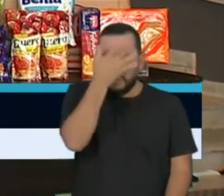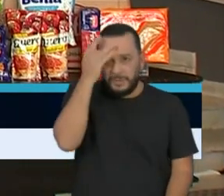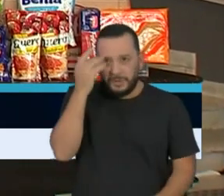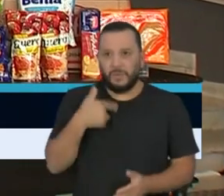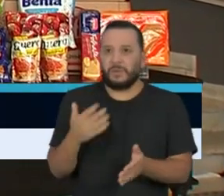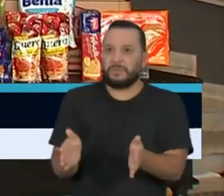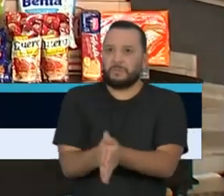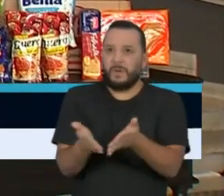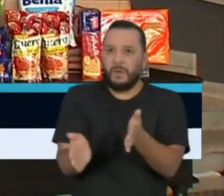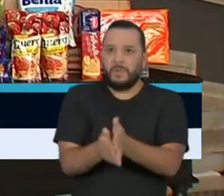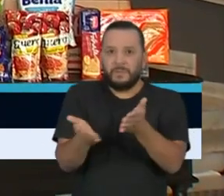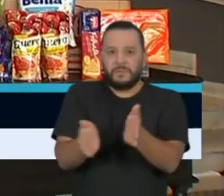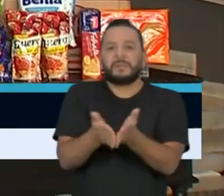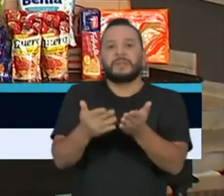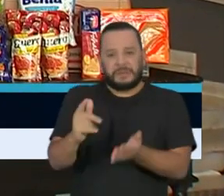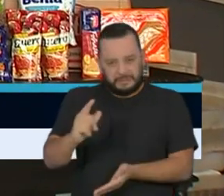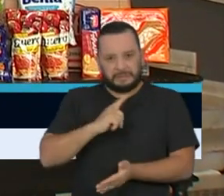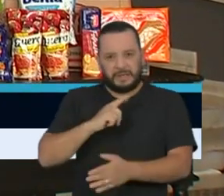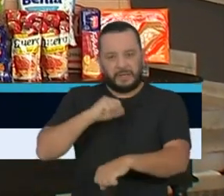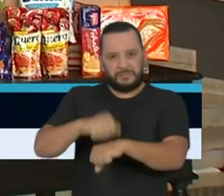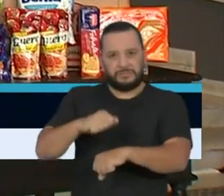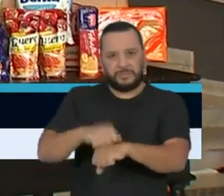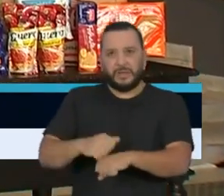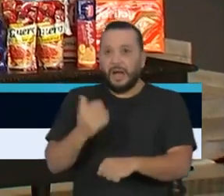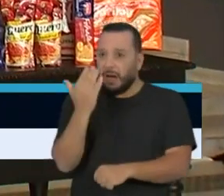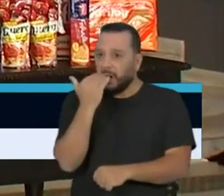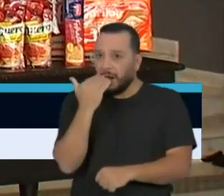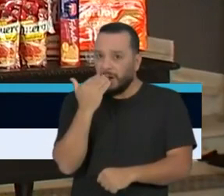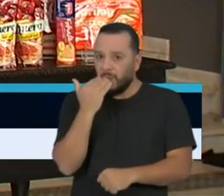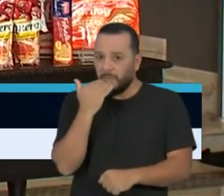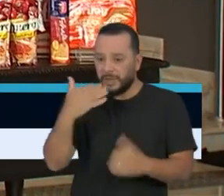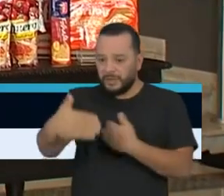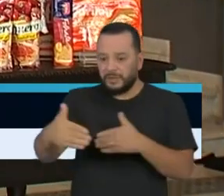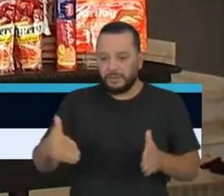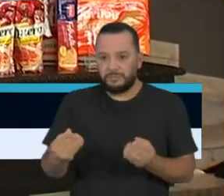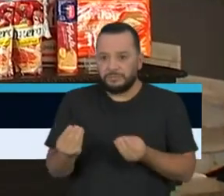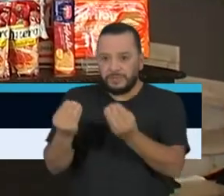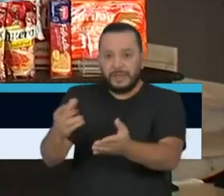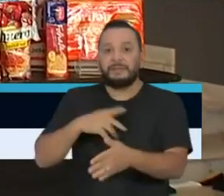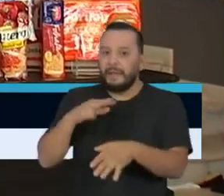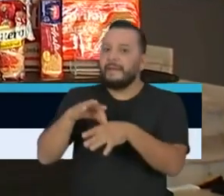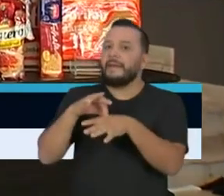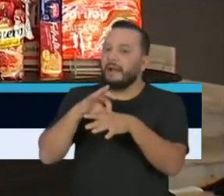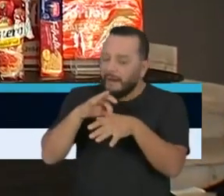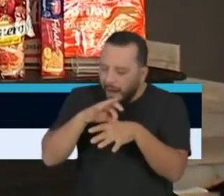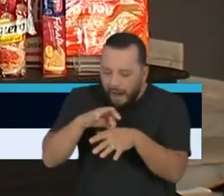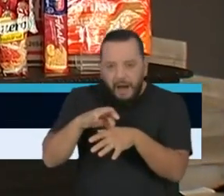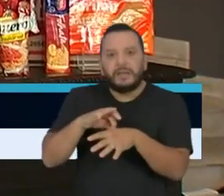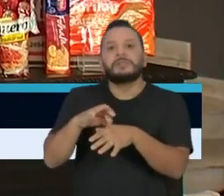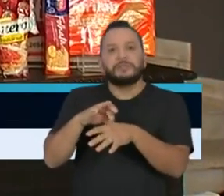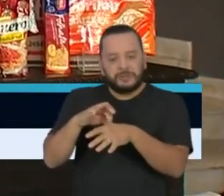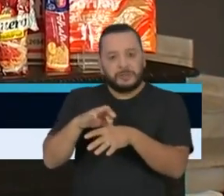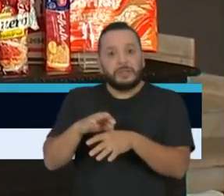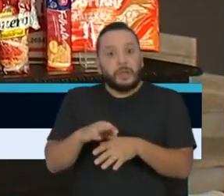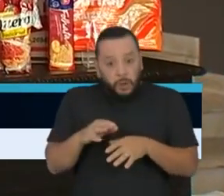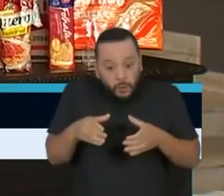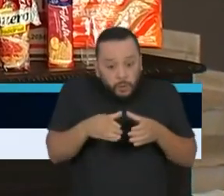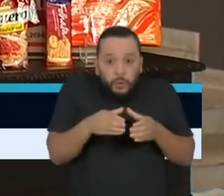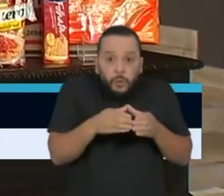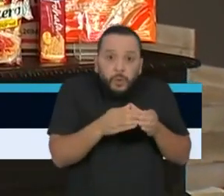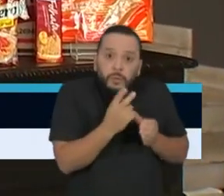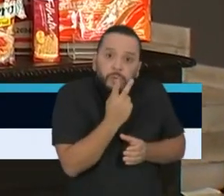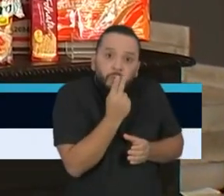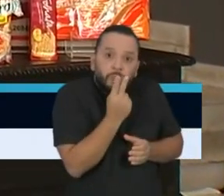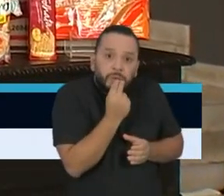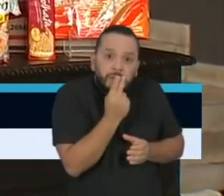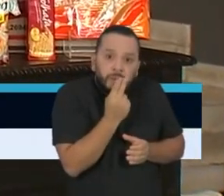receberão uma cesta de alimentos como esta, com alto teor de proteína, desenvolvido pela equipe de nutricionistas do